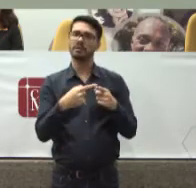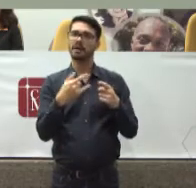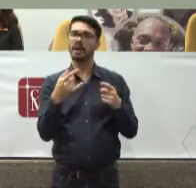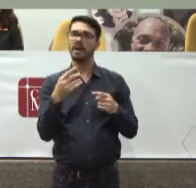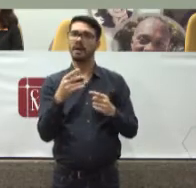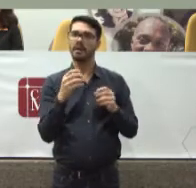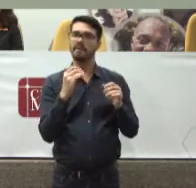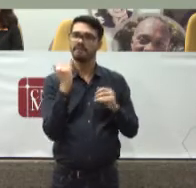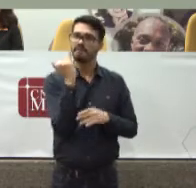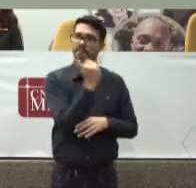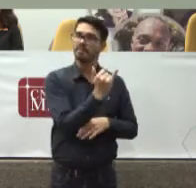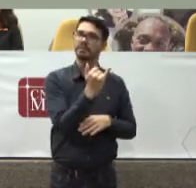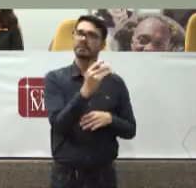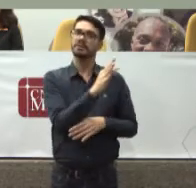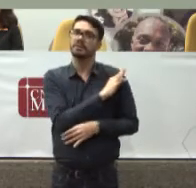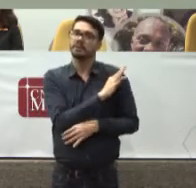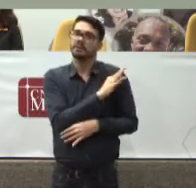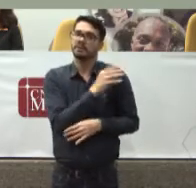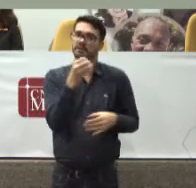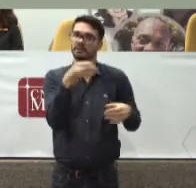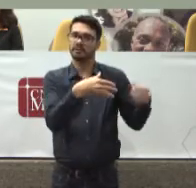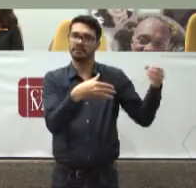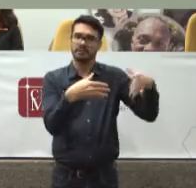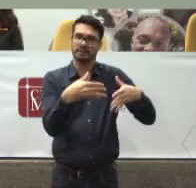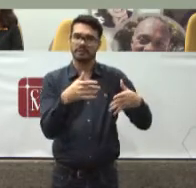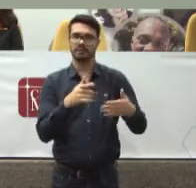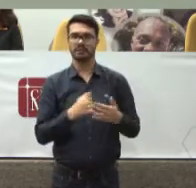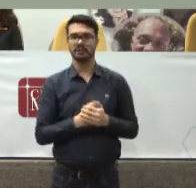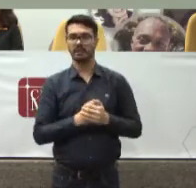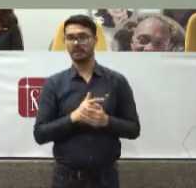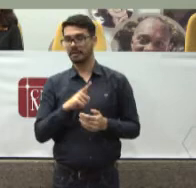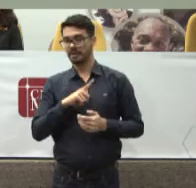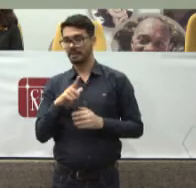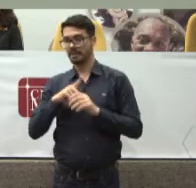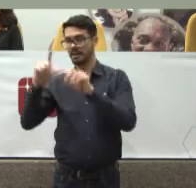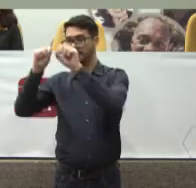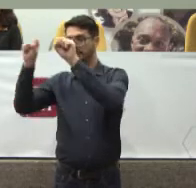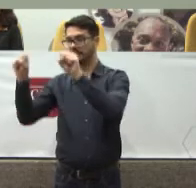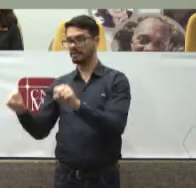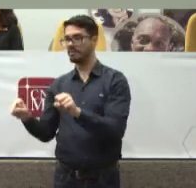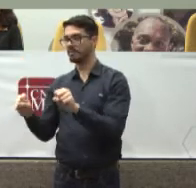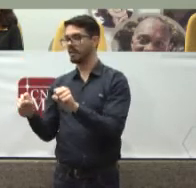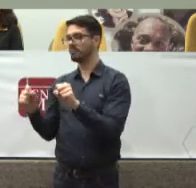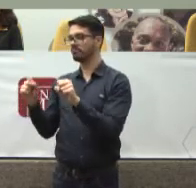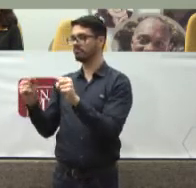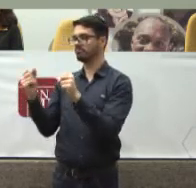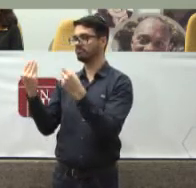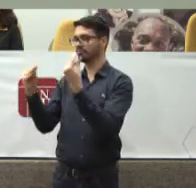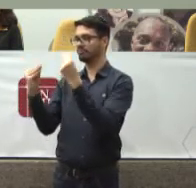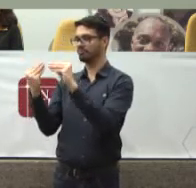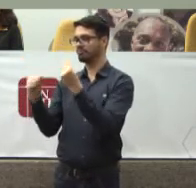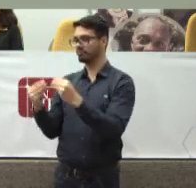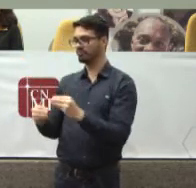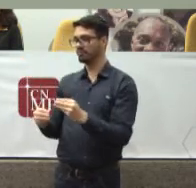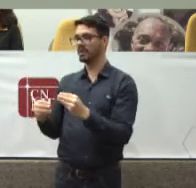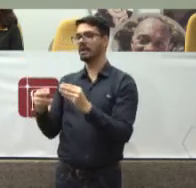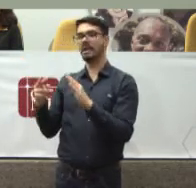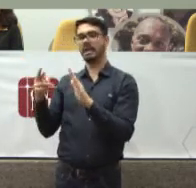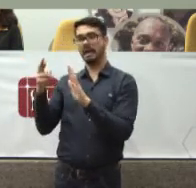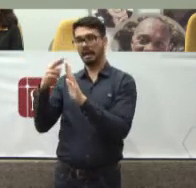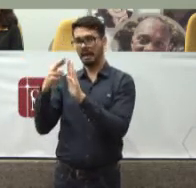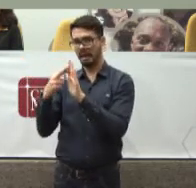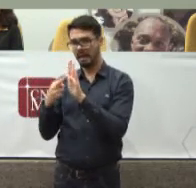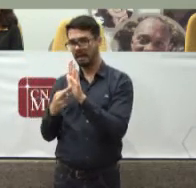Técnica Atualizada Porque se De um lado Nós temos Um banco De dados Que passa A receber As notas Técnicas